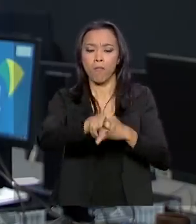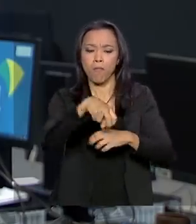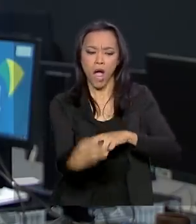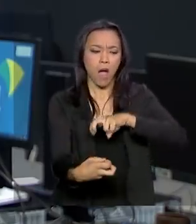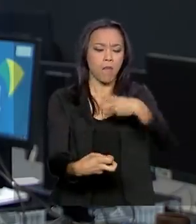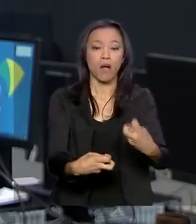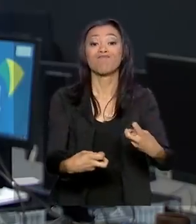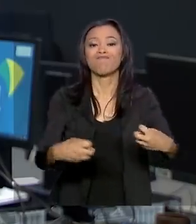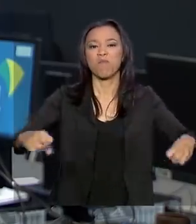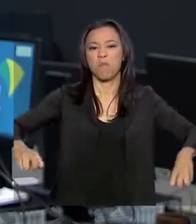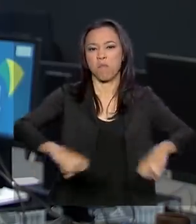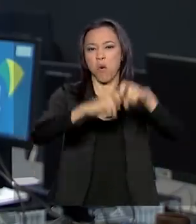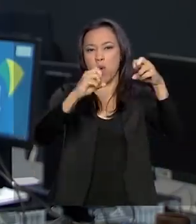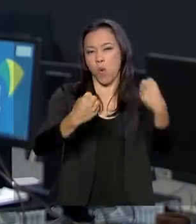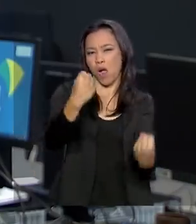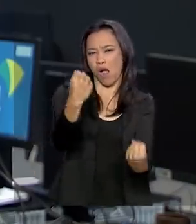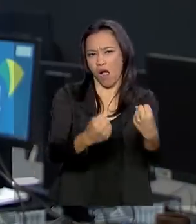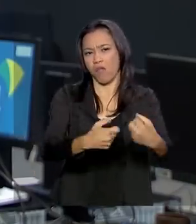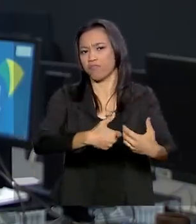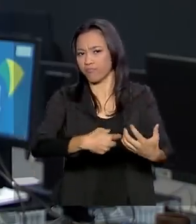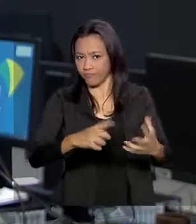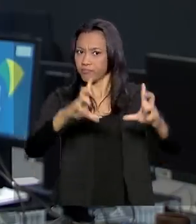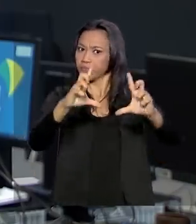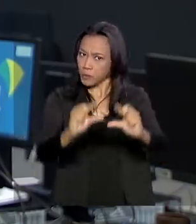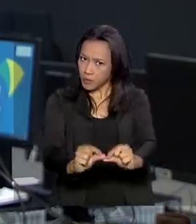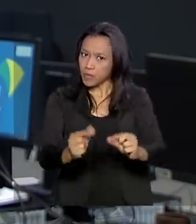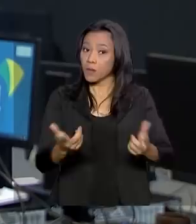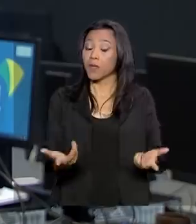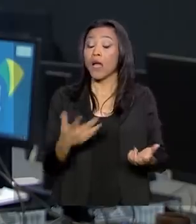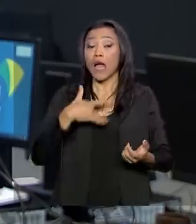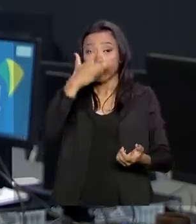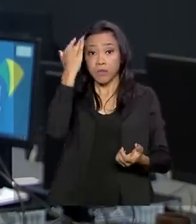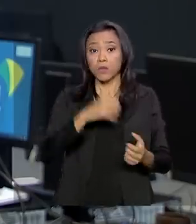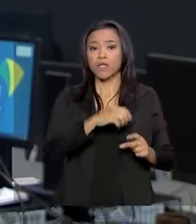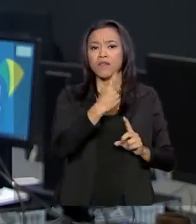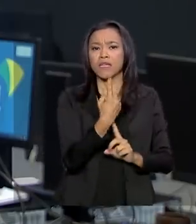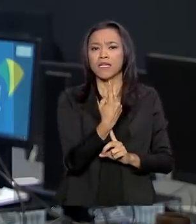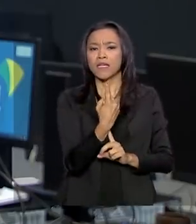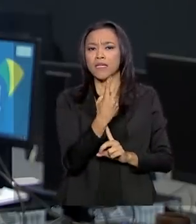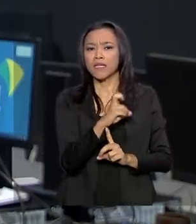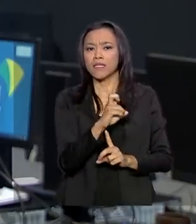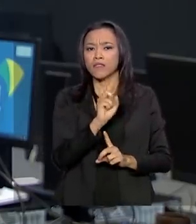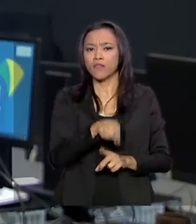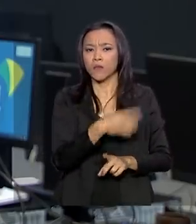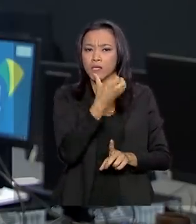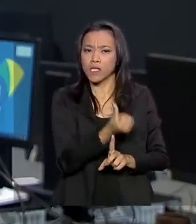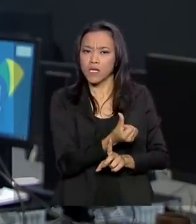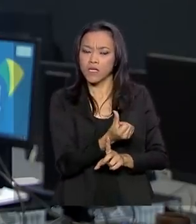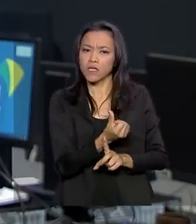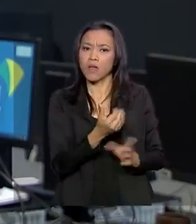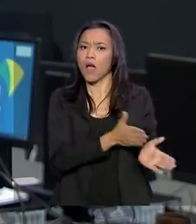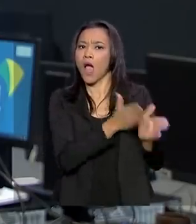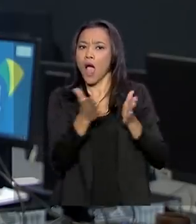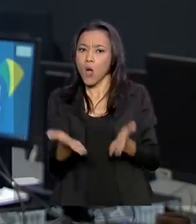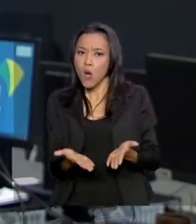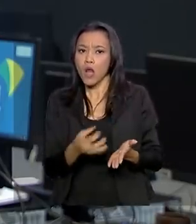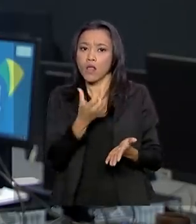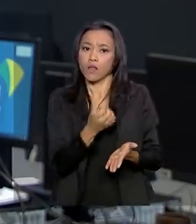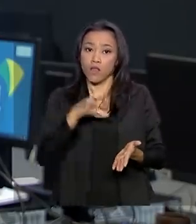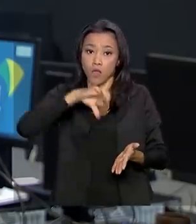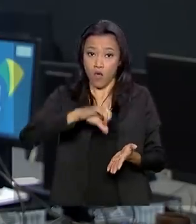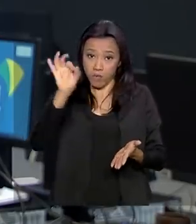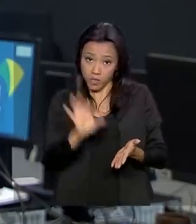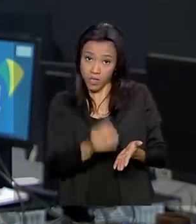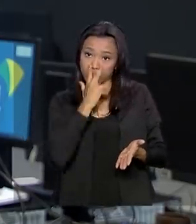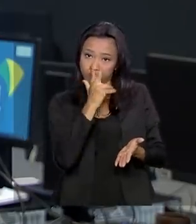Nos últimos 12 anos, a parcela da população que fuma passou de 15,6% para 9%. E o ministro da Saúde, Luiz Henrique